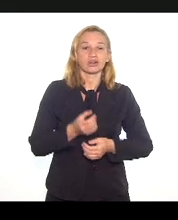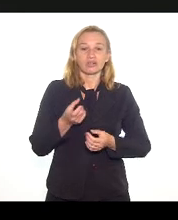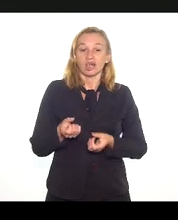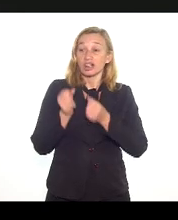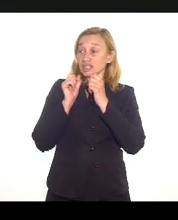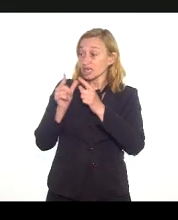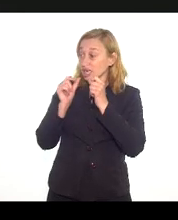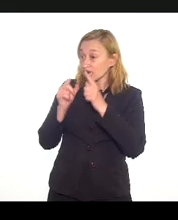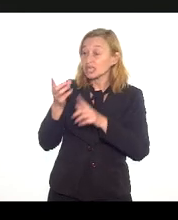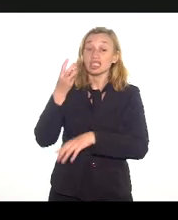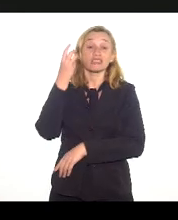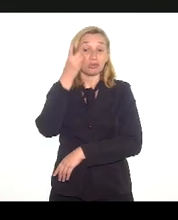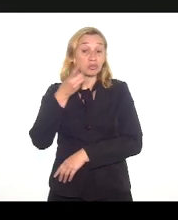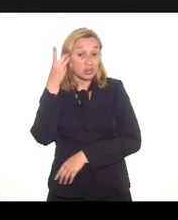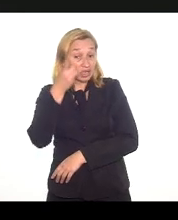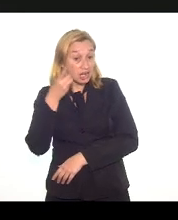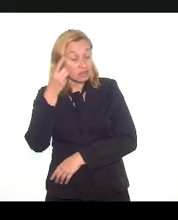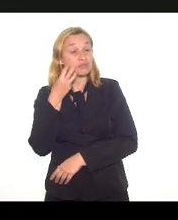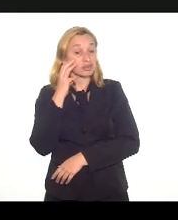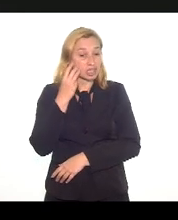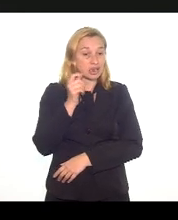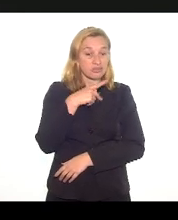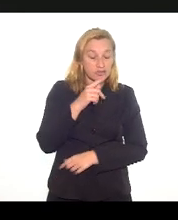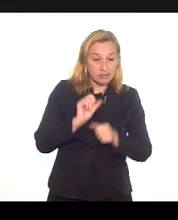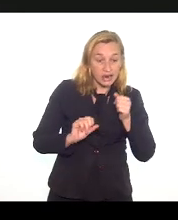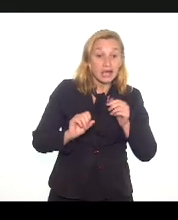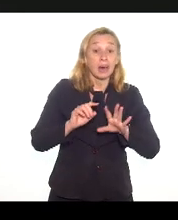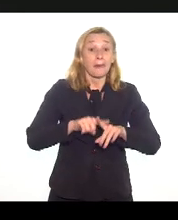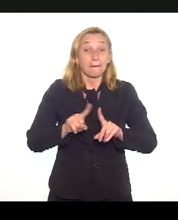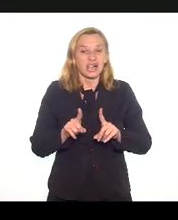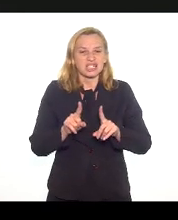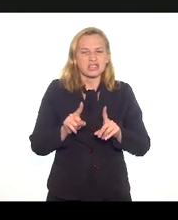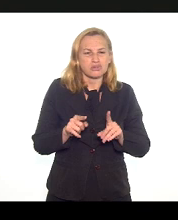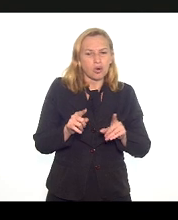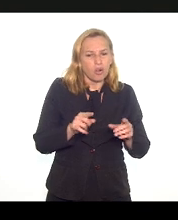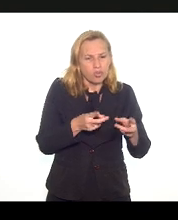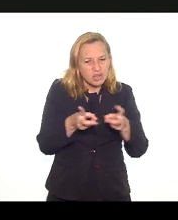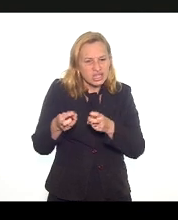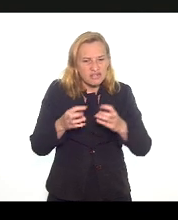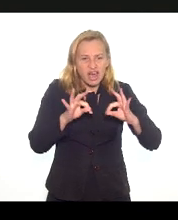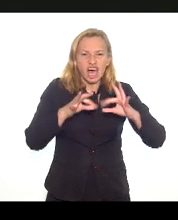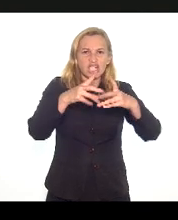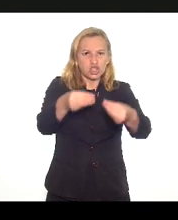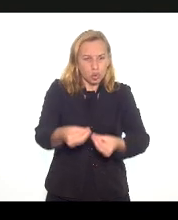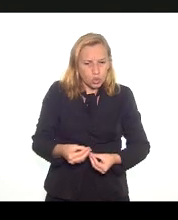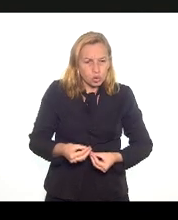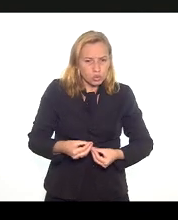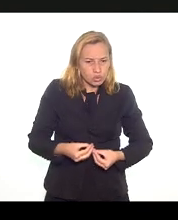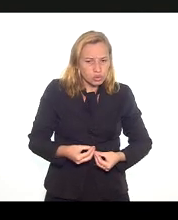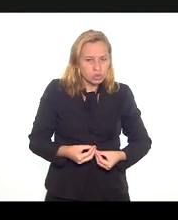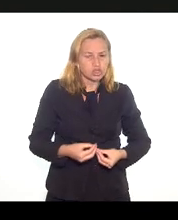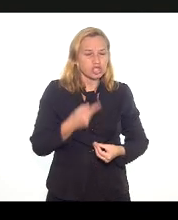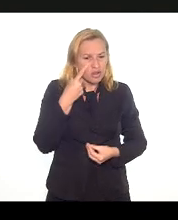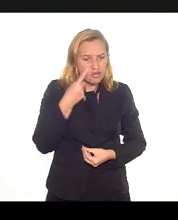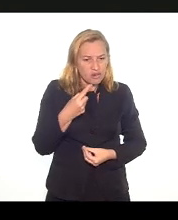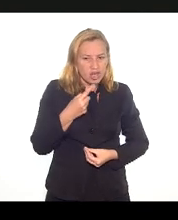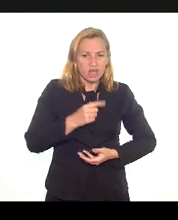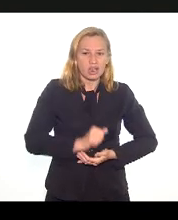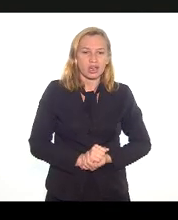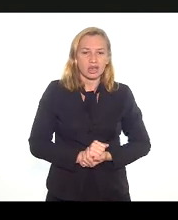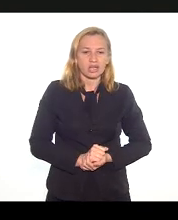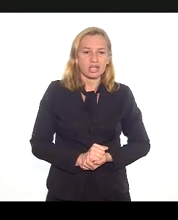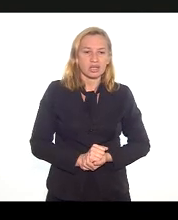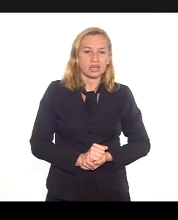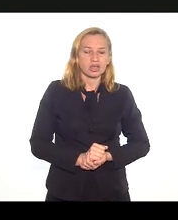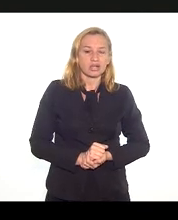o Valdeck faz, mas o fato é que a gente, pegando todos os indicadores sociais, a gente vê sempre num ranking dos municípios das